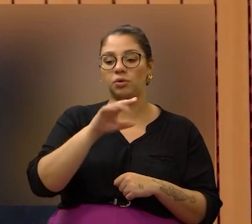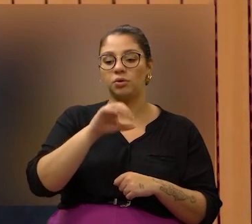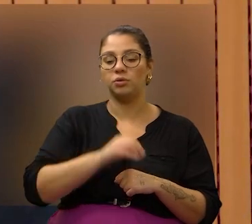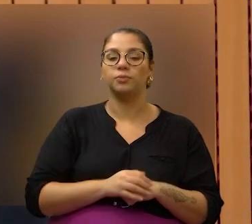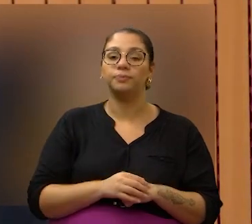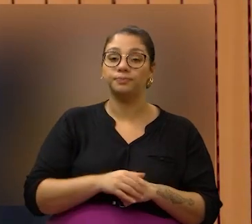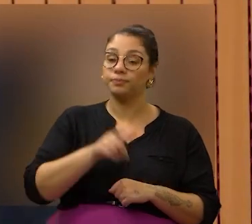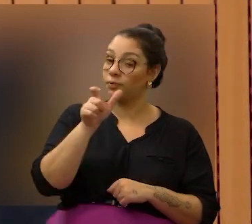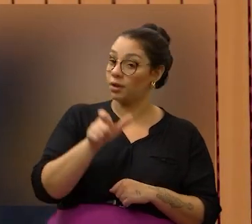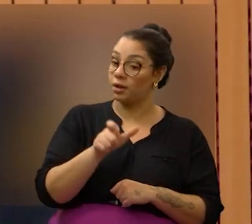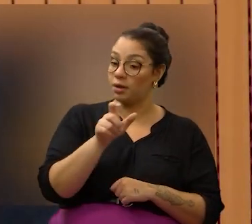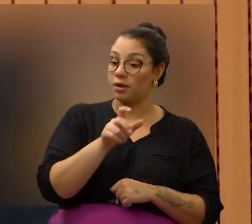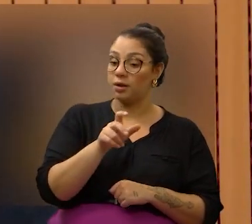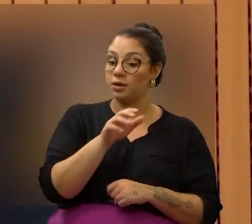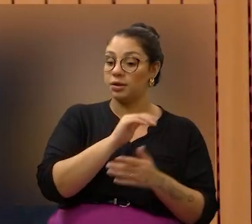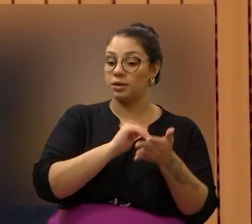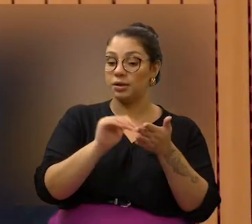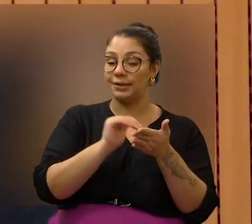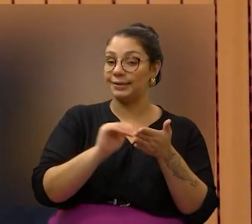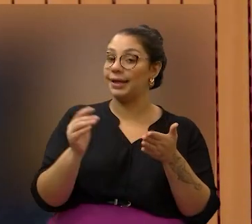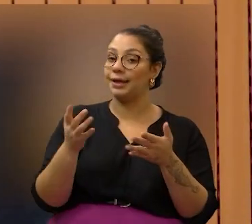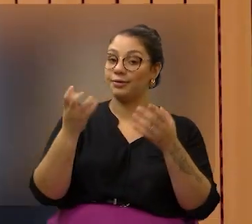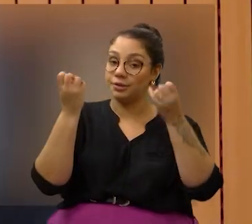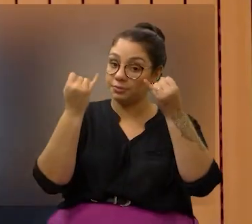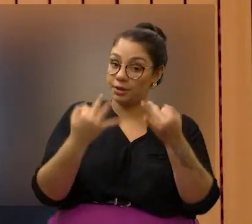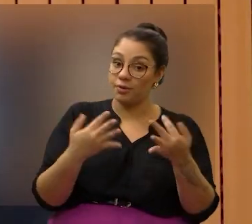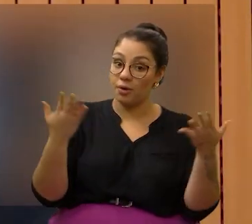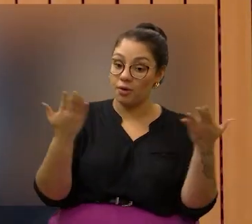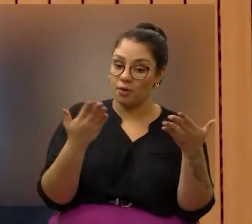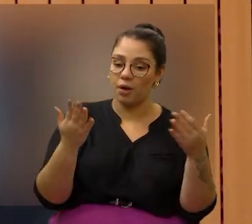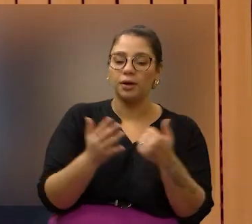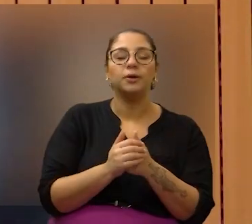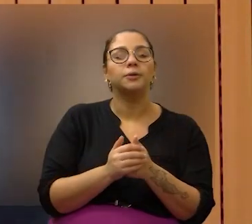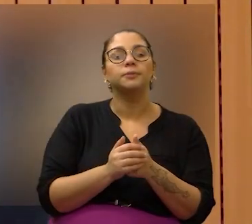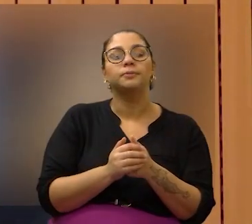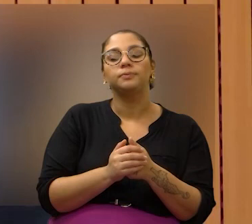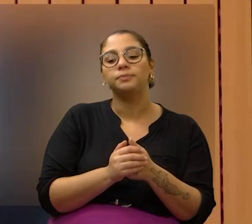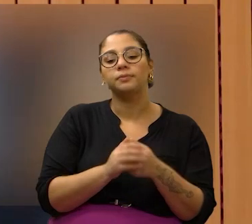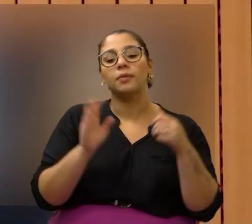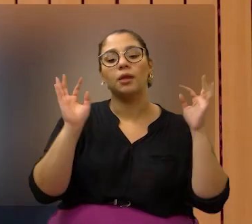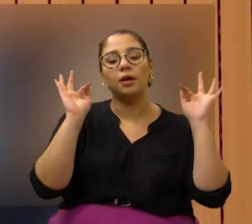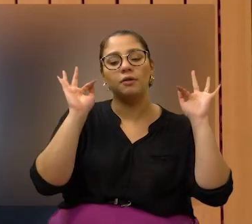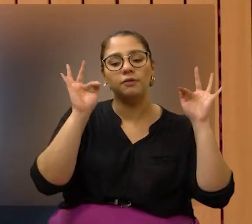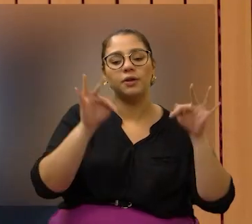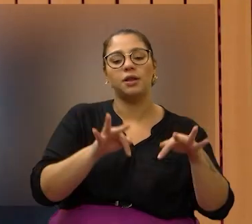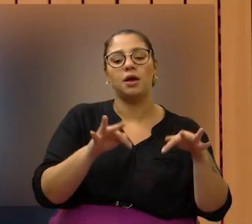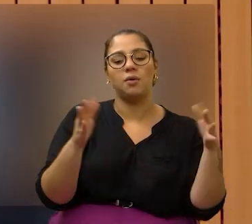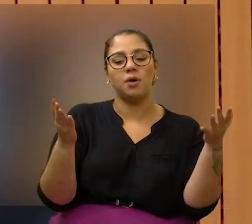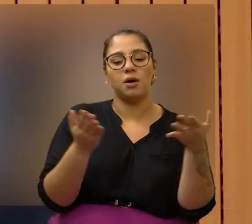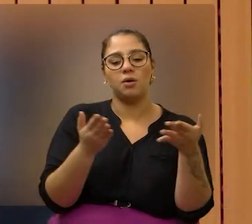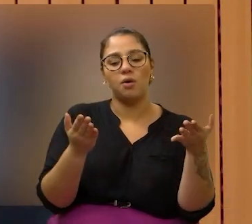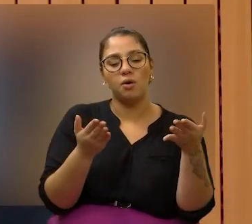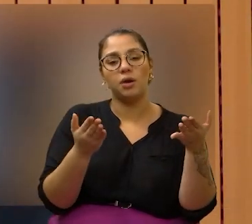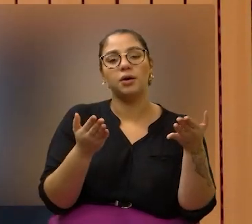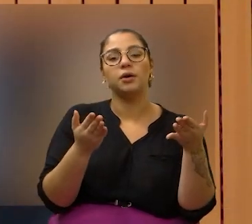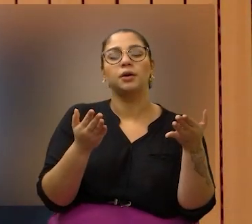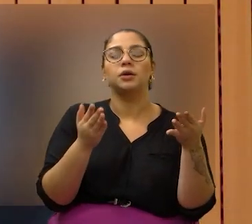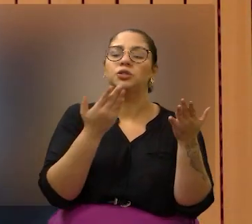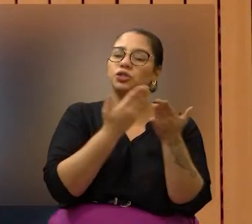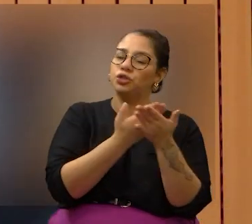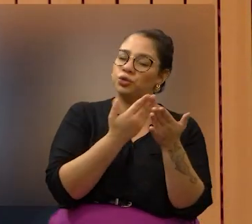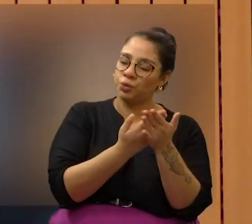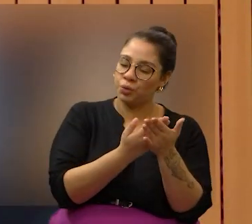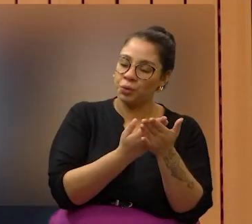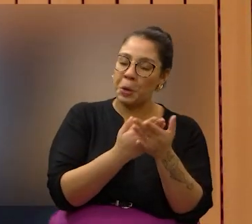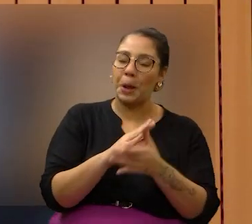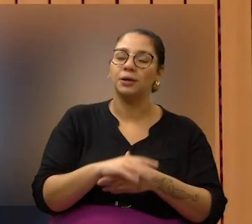explicou qual é o atual momento da área. Nós estamos nessa fase final, é uma fase final agora de estudos,